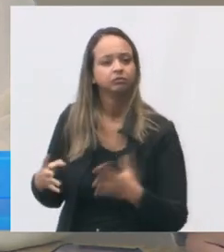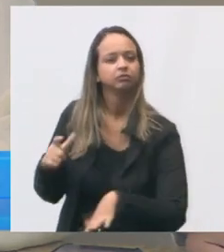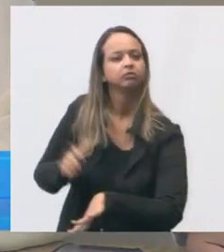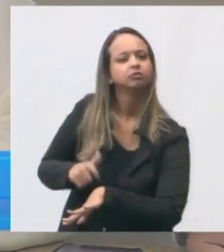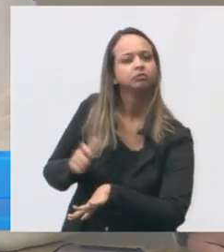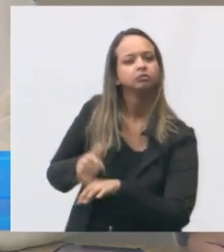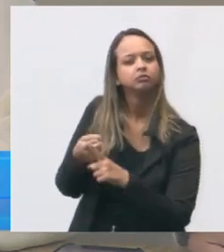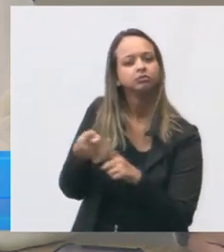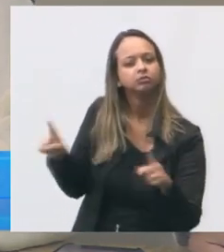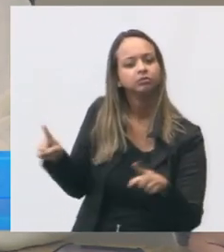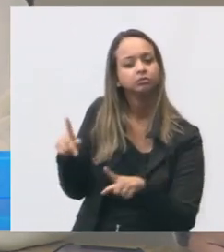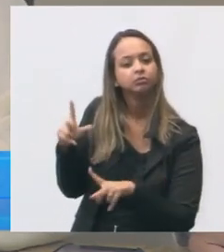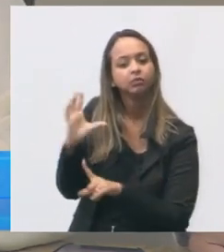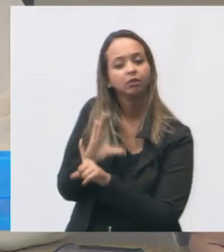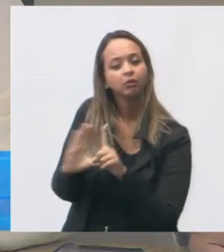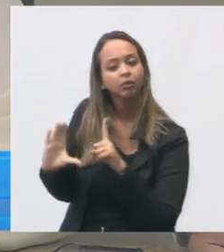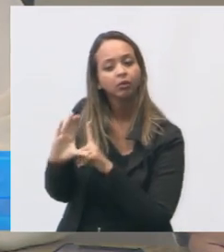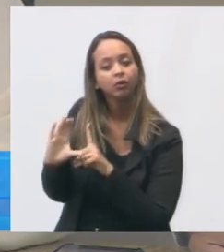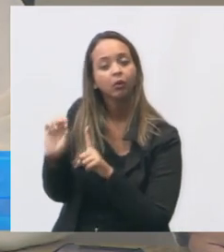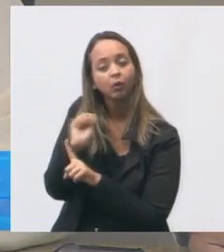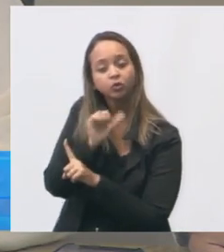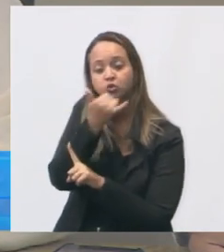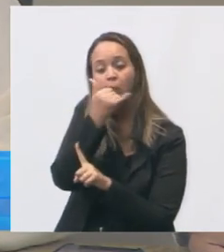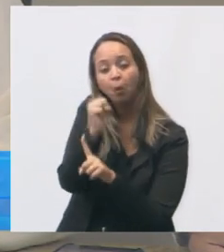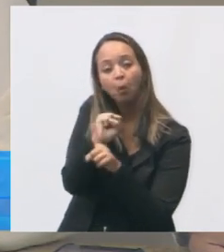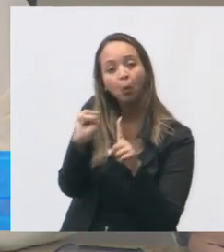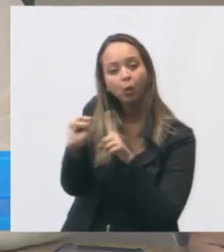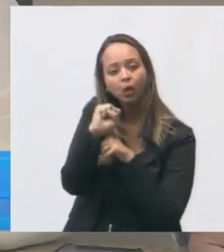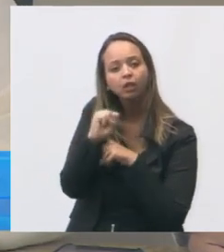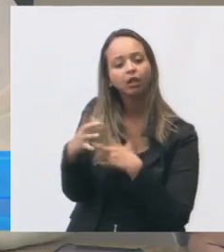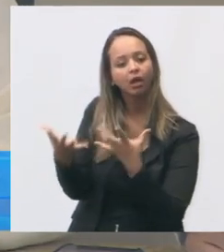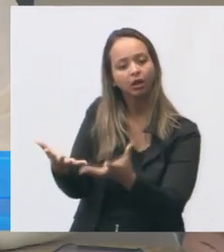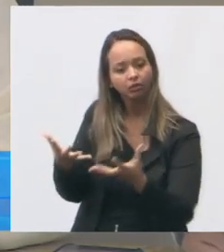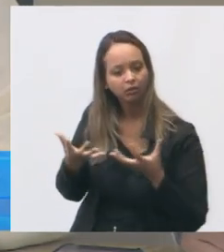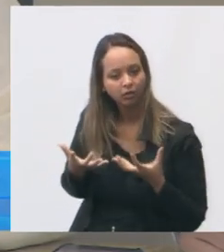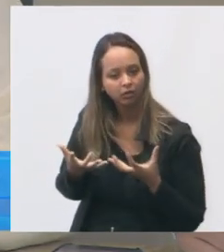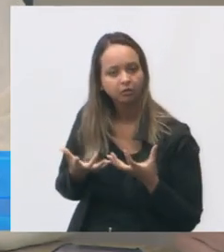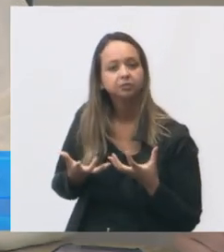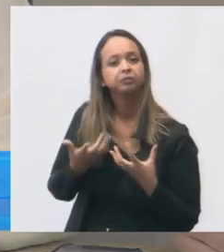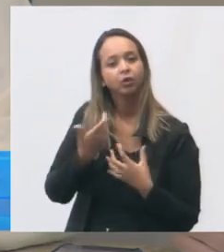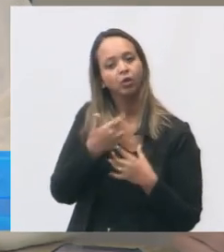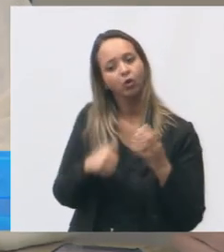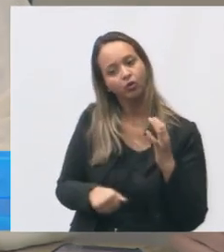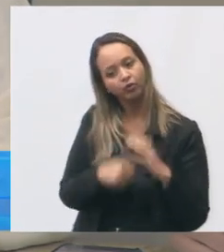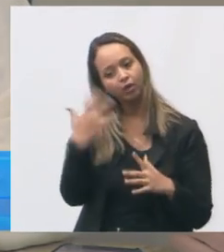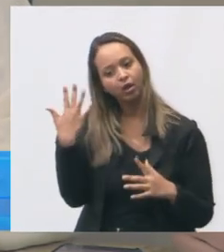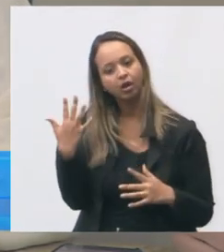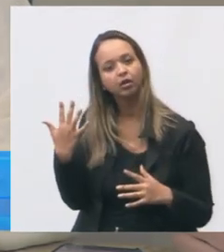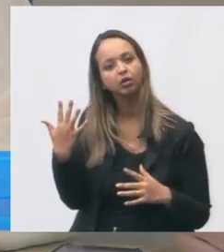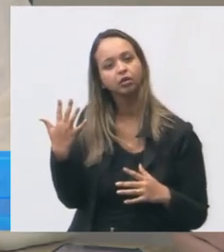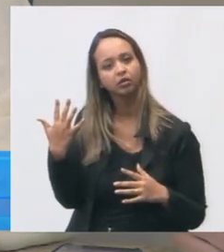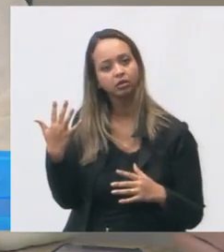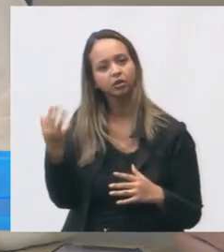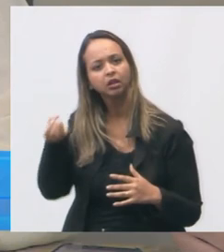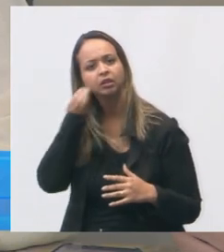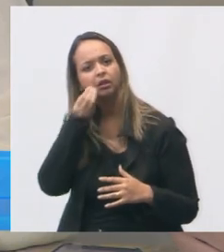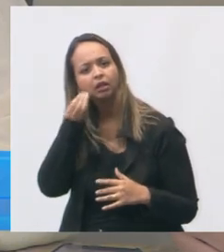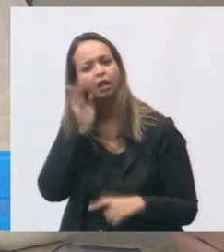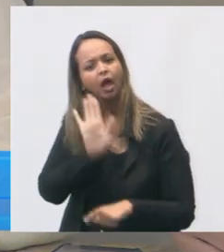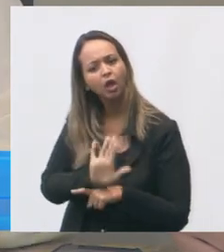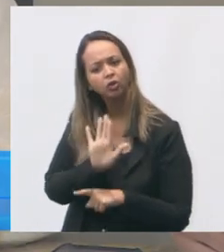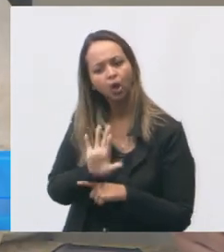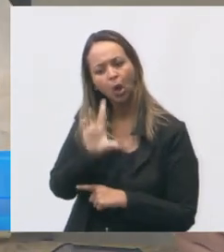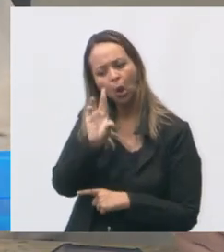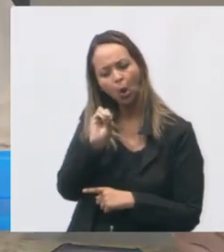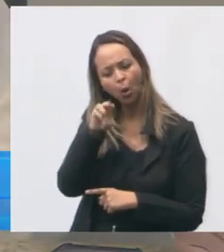aquilo que a comunidade deseja. eu quero me colocar à disposição, juntamente com os demais vereadores aí, em prol da comunidade do